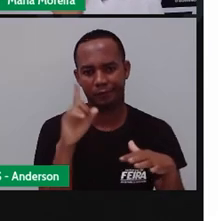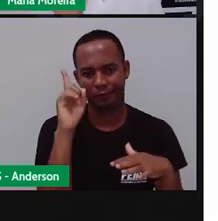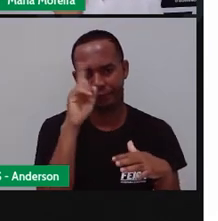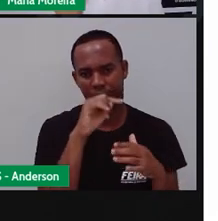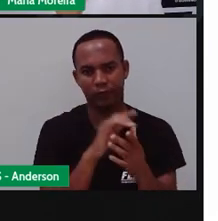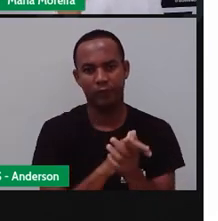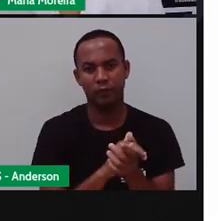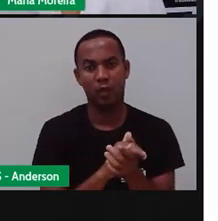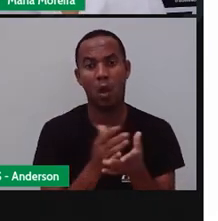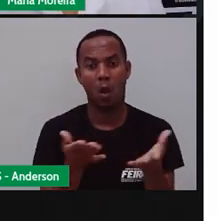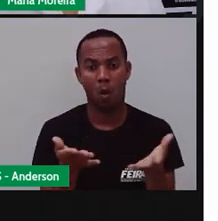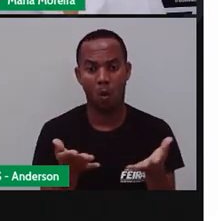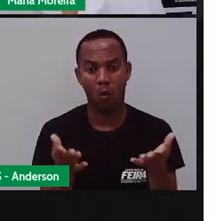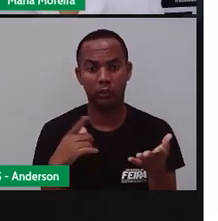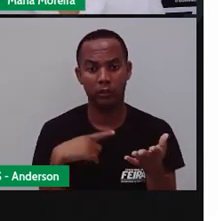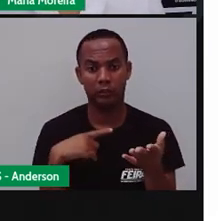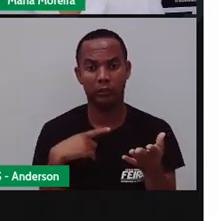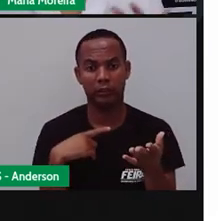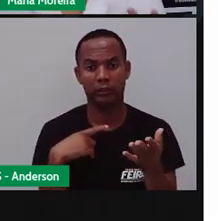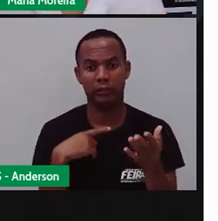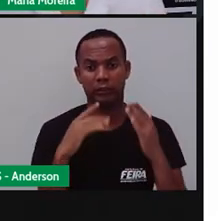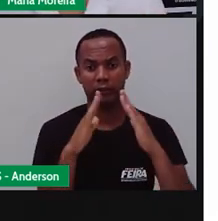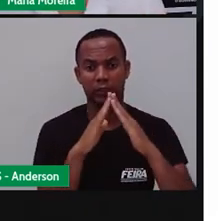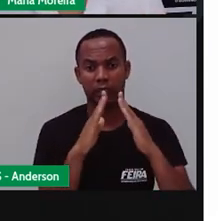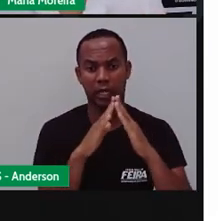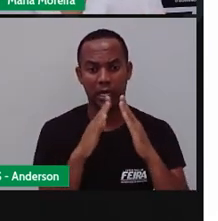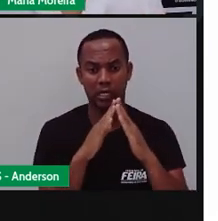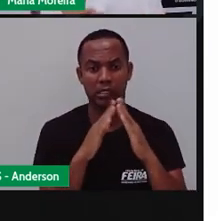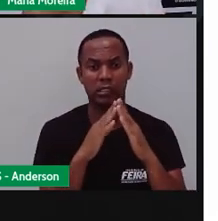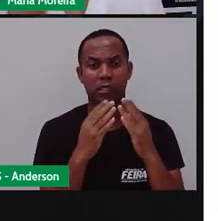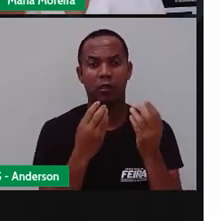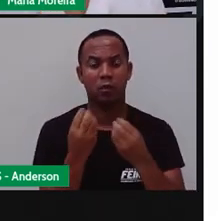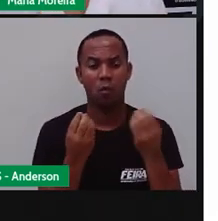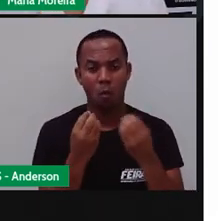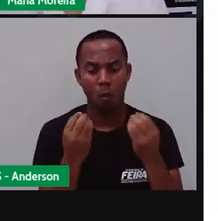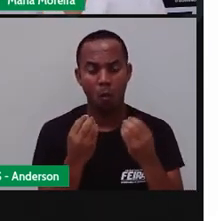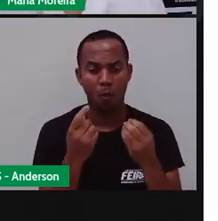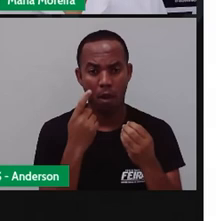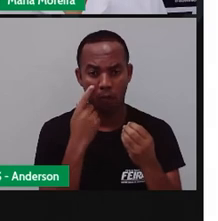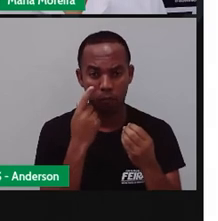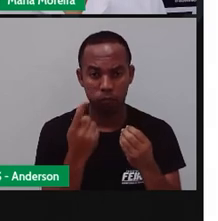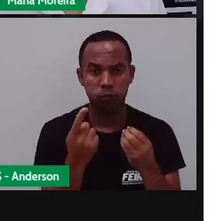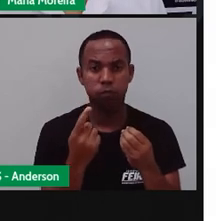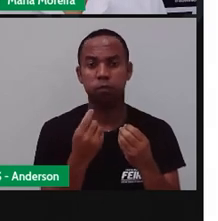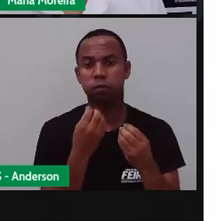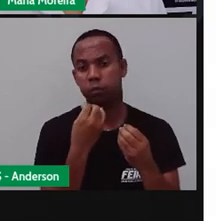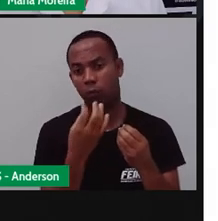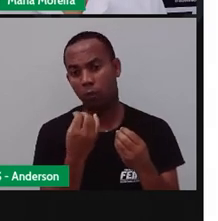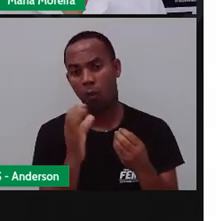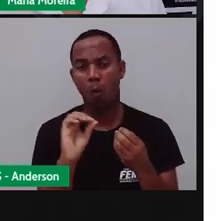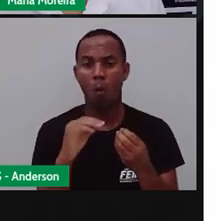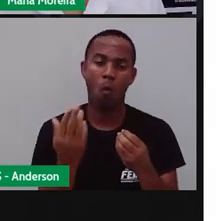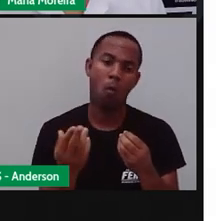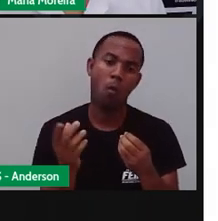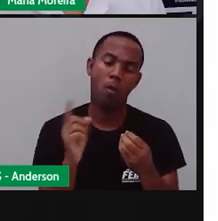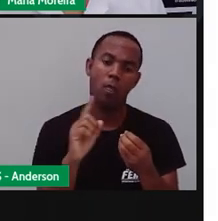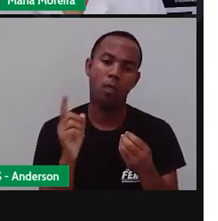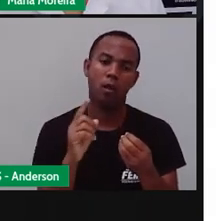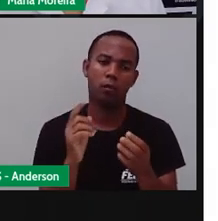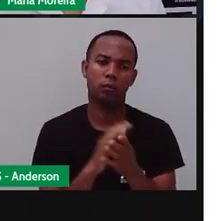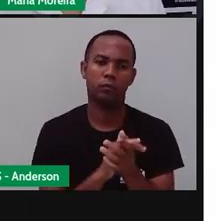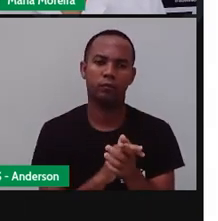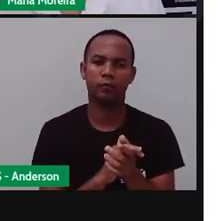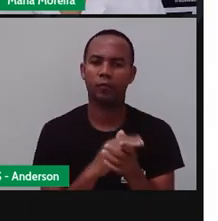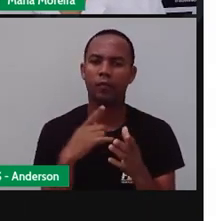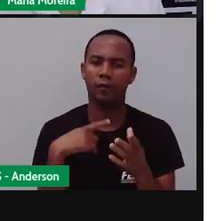hoje, existem, sim, as casas de taipa, as casas de pau-a-pique, o que é um perigo muito grande aí por conta do barbeiro,